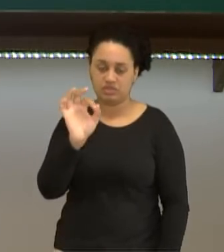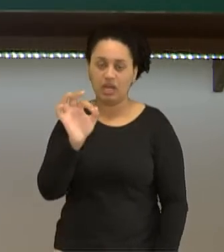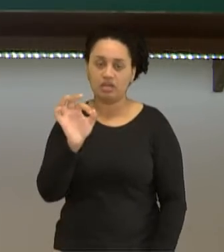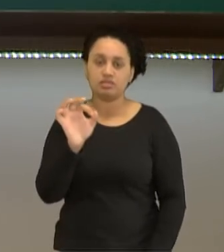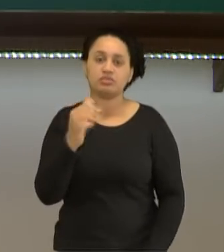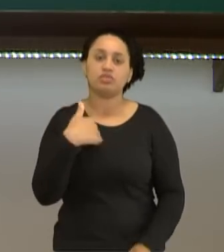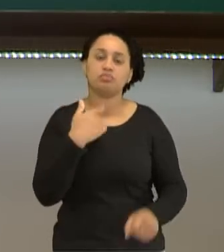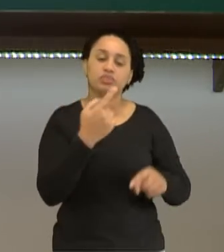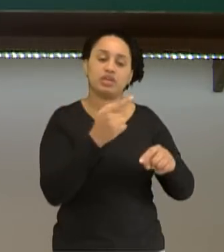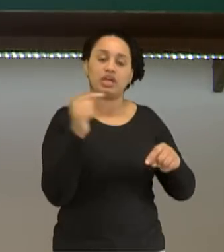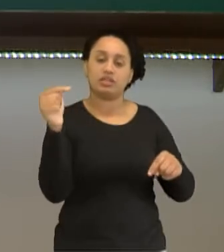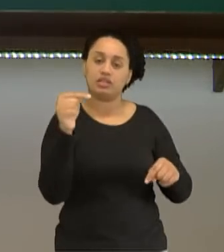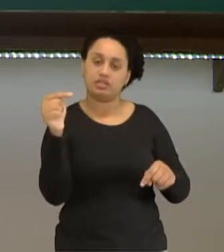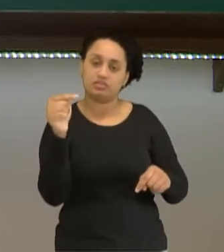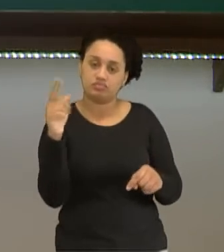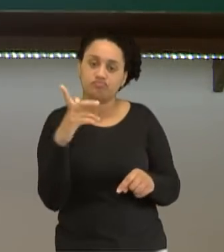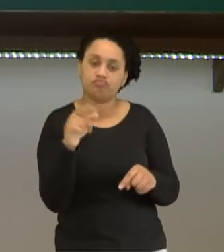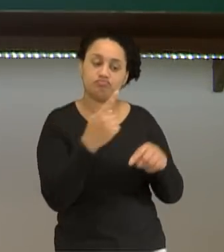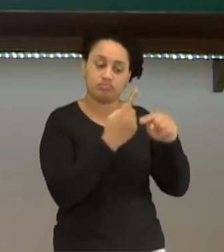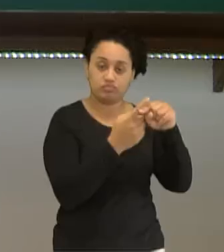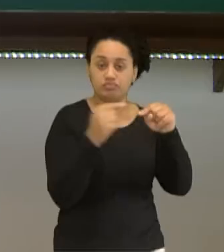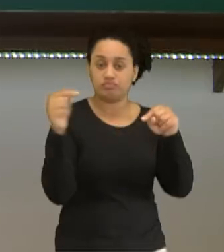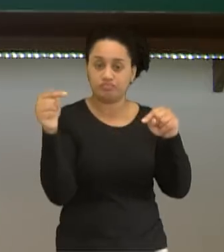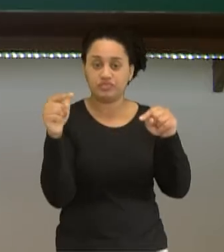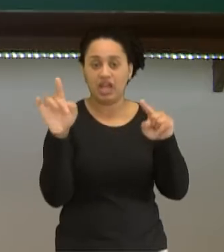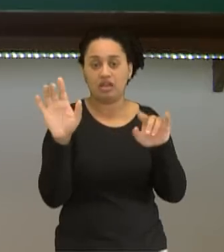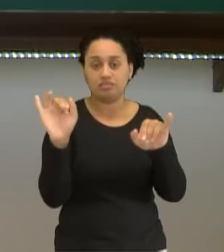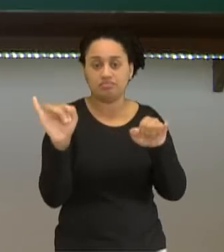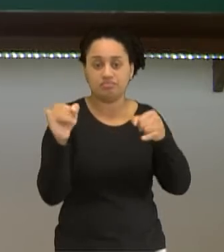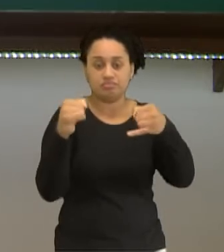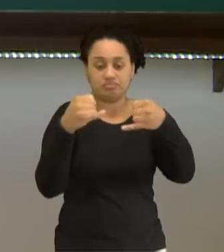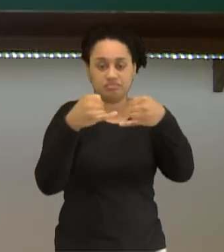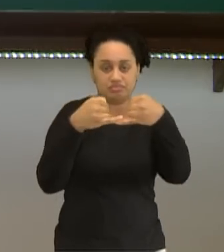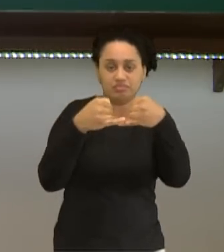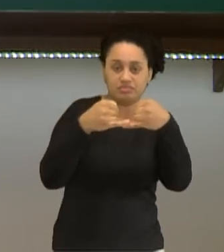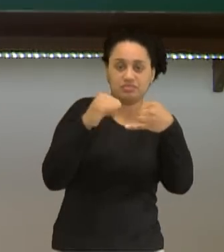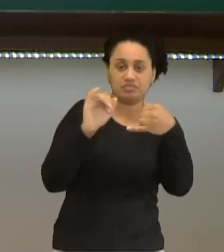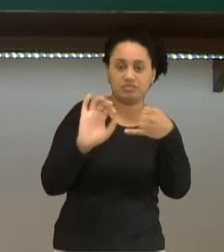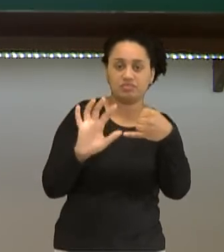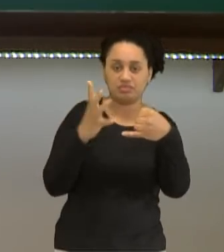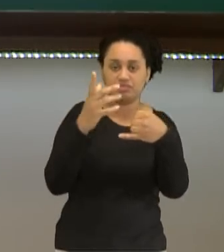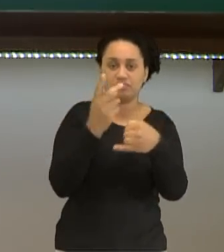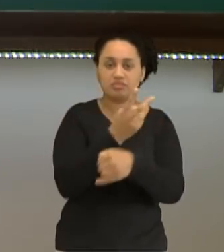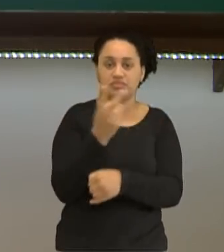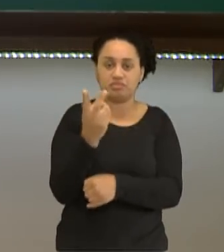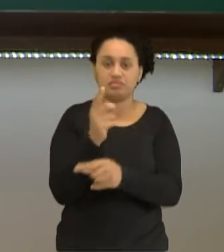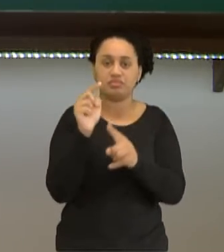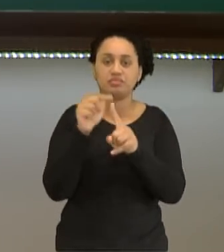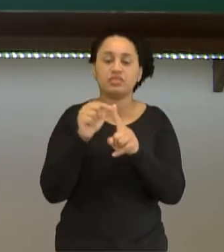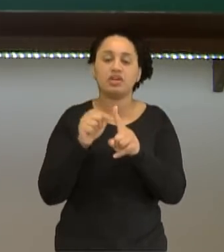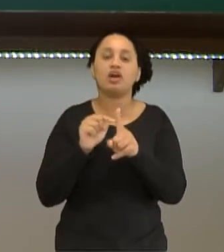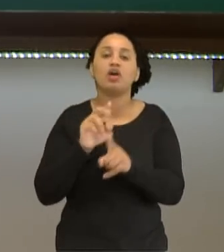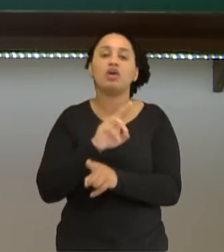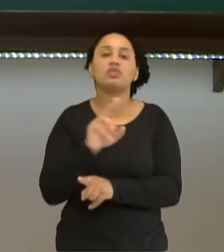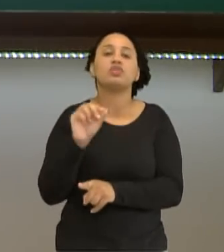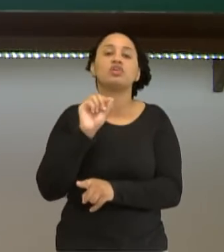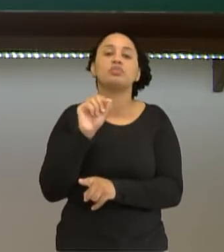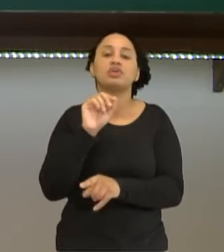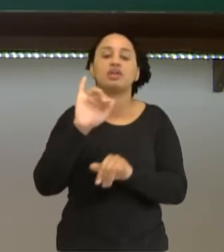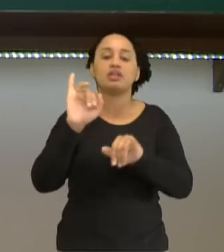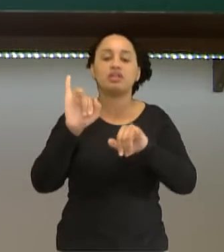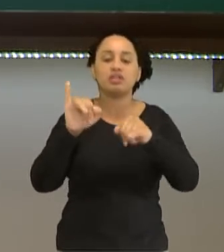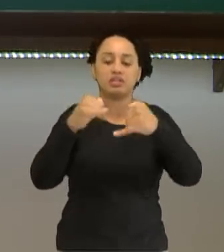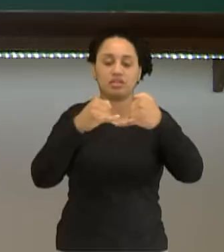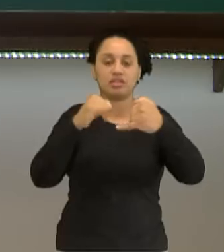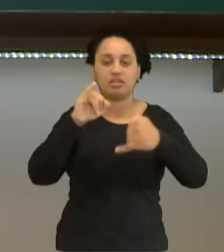que ele é um íon negativo, íon ânion. Essa ligação que ocorre entre íon positivo, íon cátion e íon ânion, é chamada de ligação